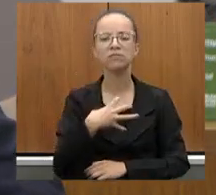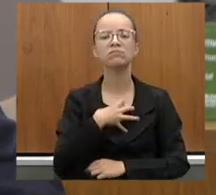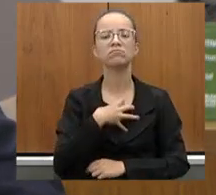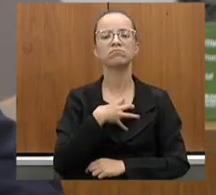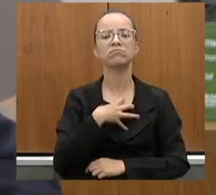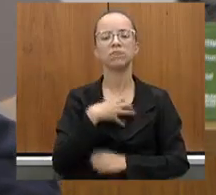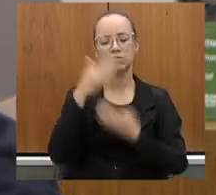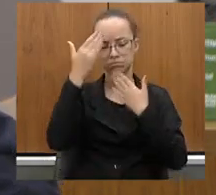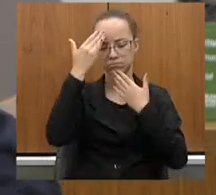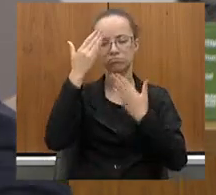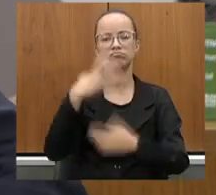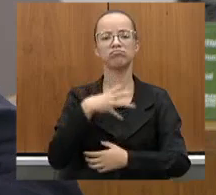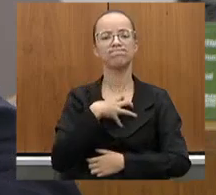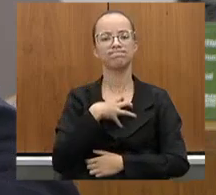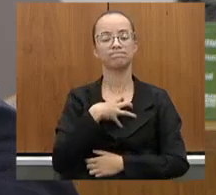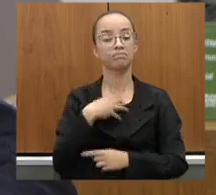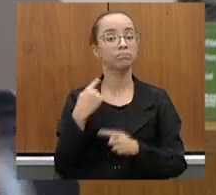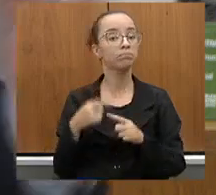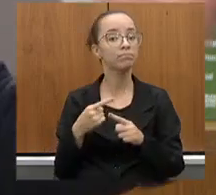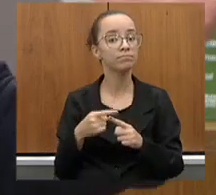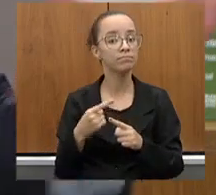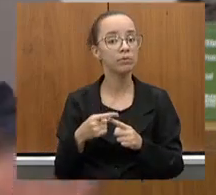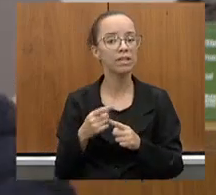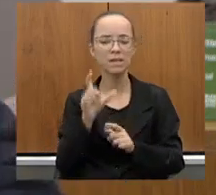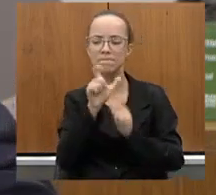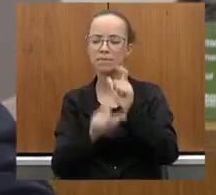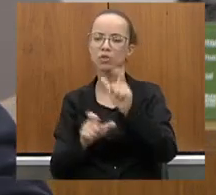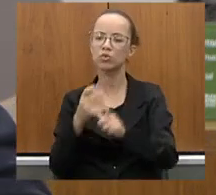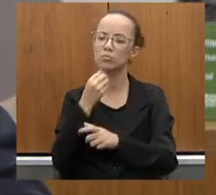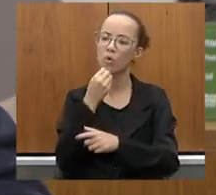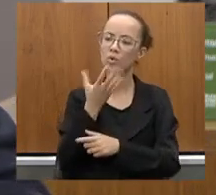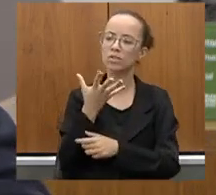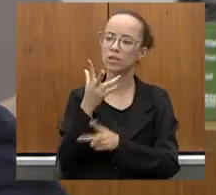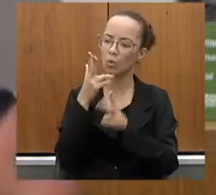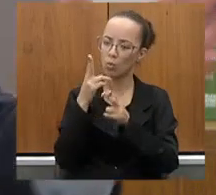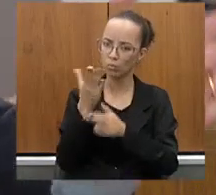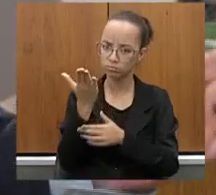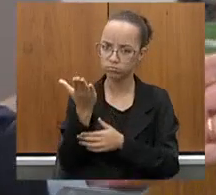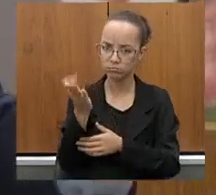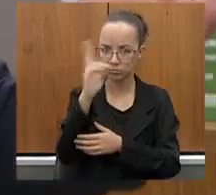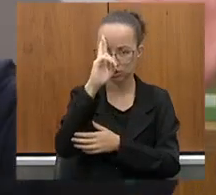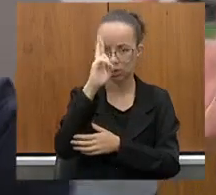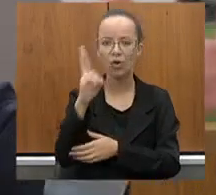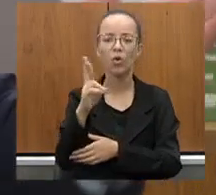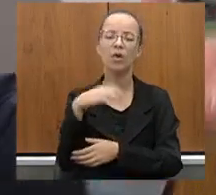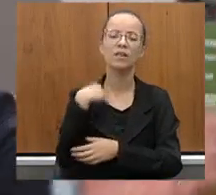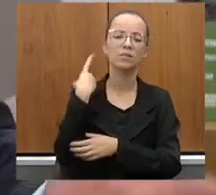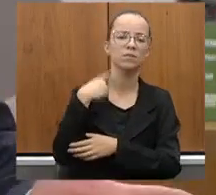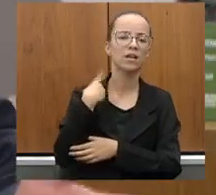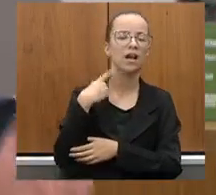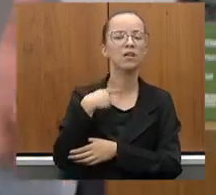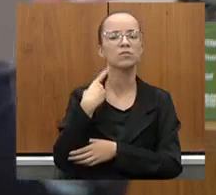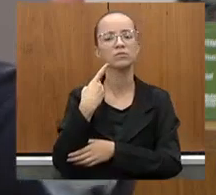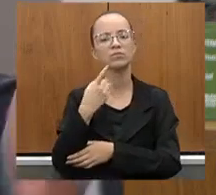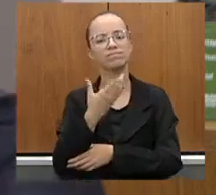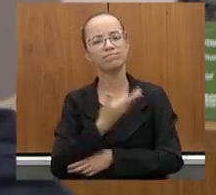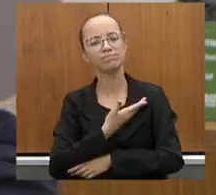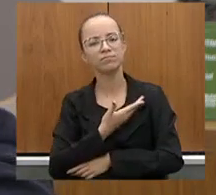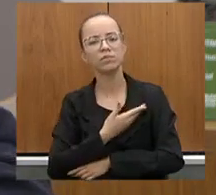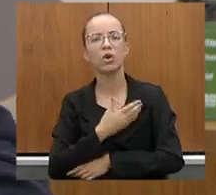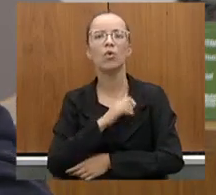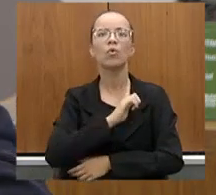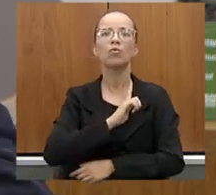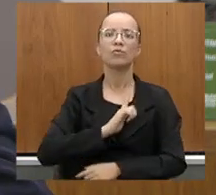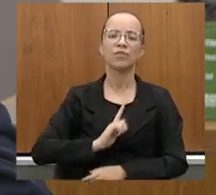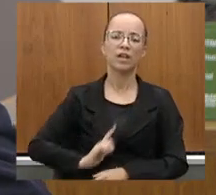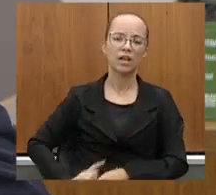estou agradecido, porque, ao meu lado, pessoas boas como V. Exª, companheiros, deputados queridos, o nosso governador